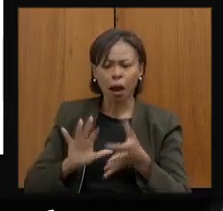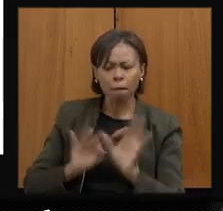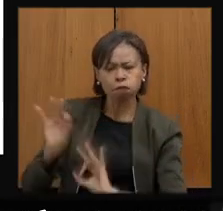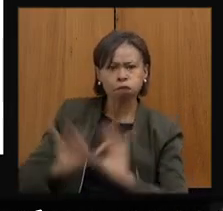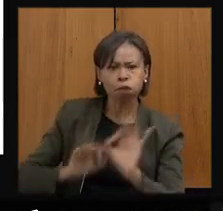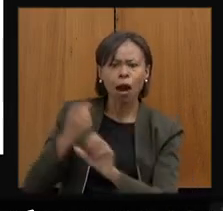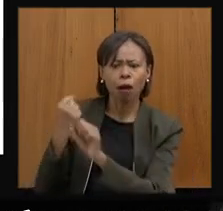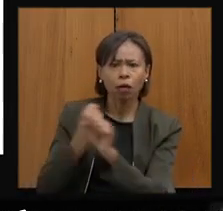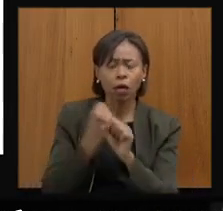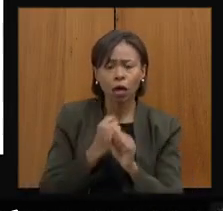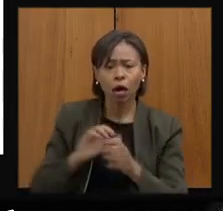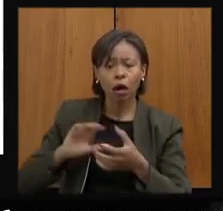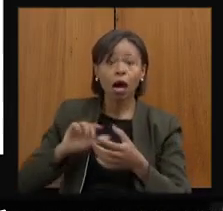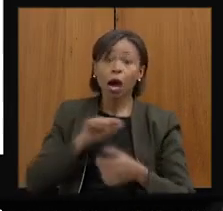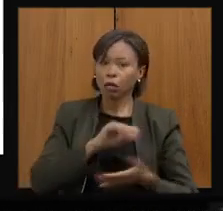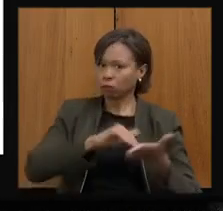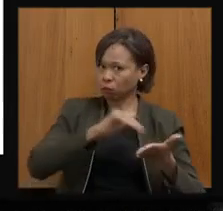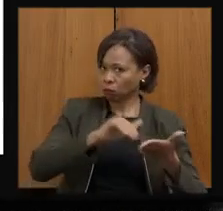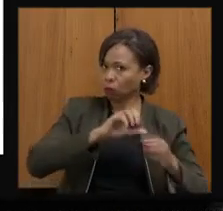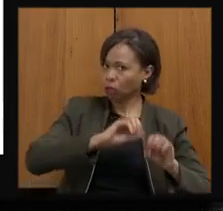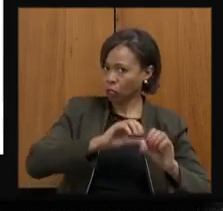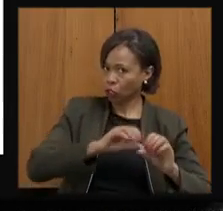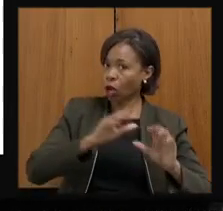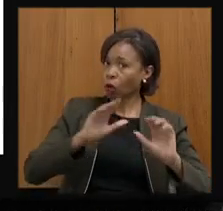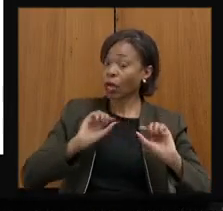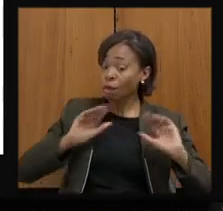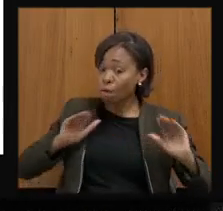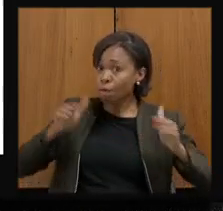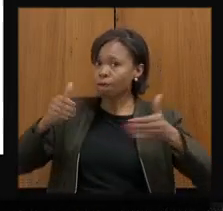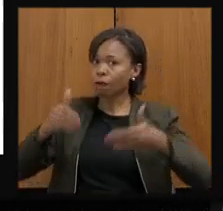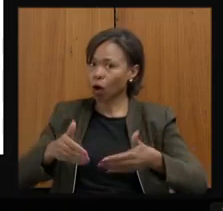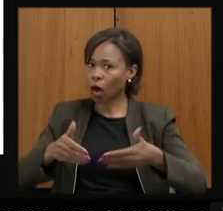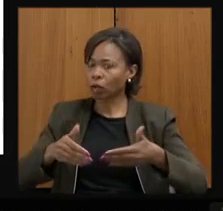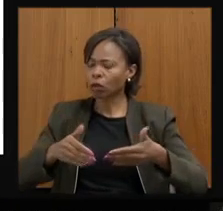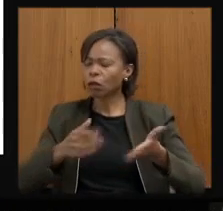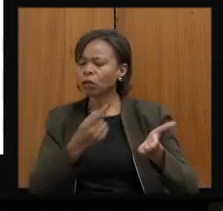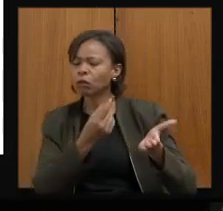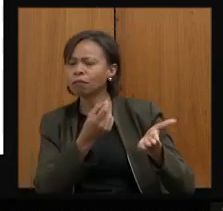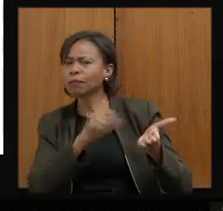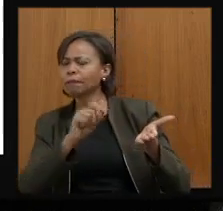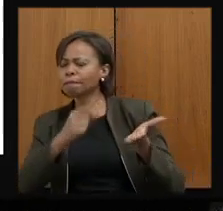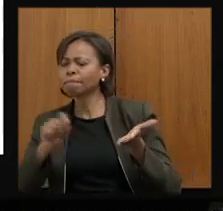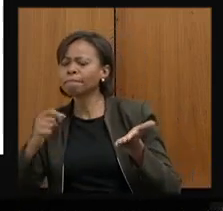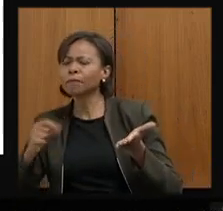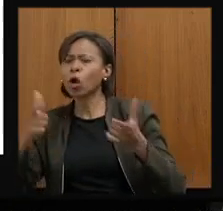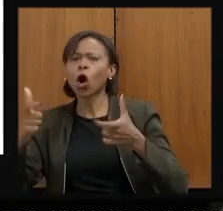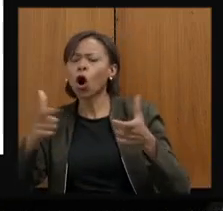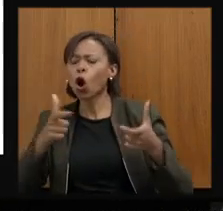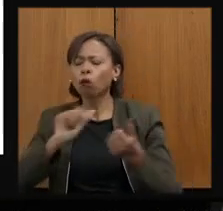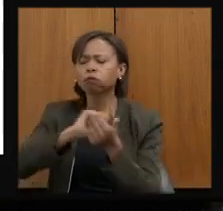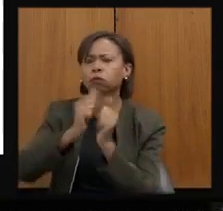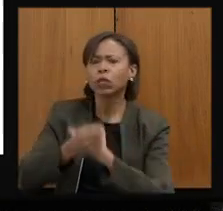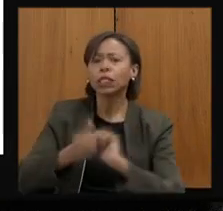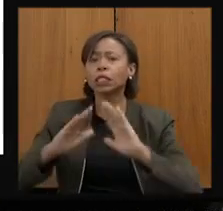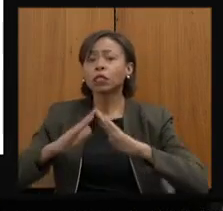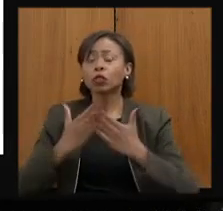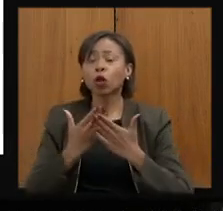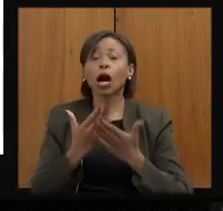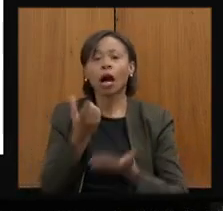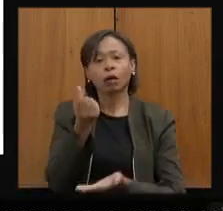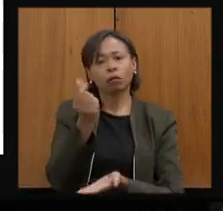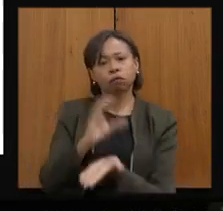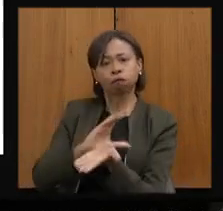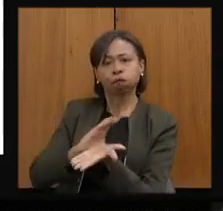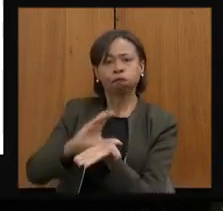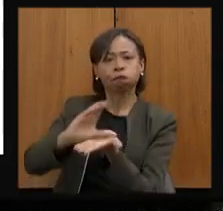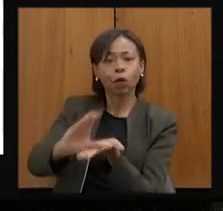centralizou toda a responsabilidade em relação a um checklist que era importante se fazer para a adaptação nas escolas, e dispusemos desse recurso